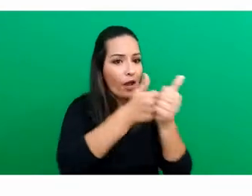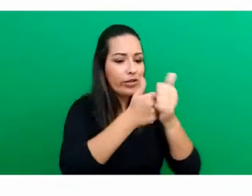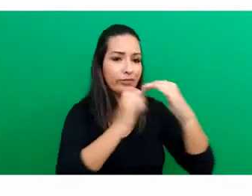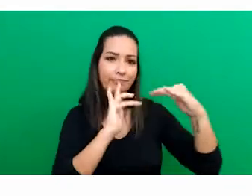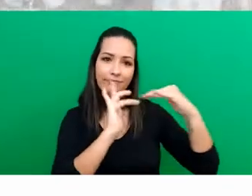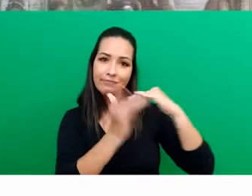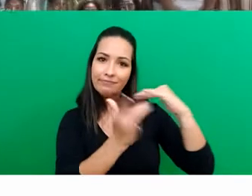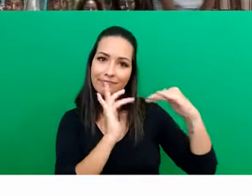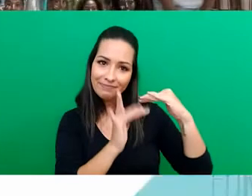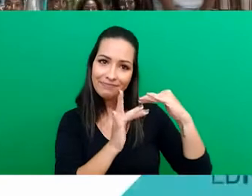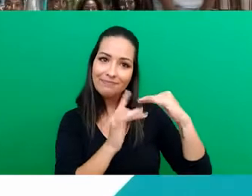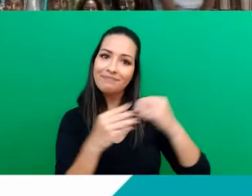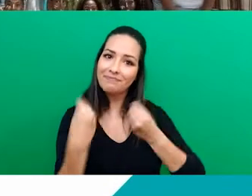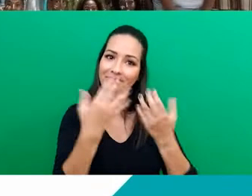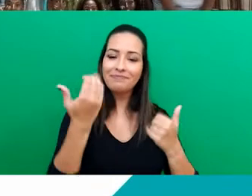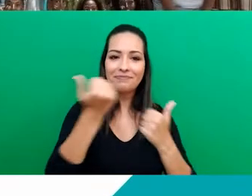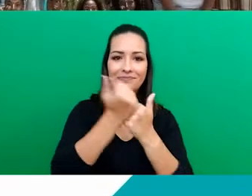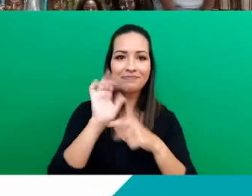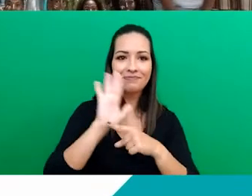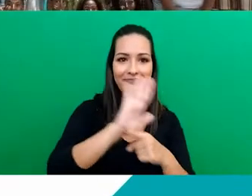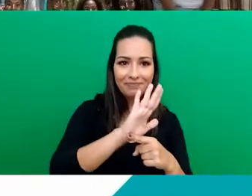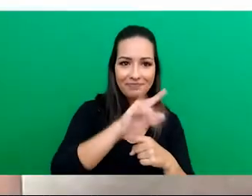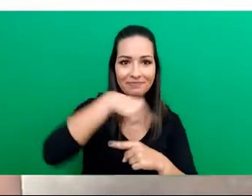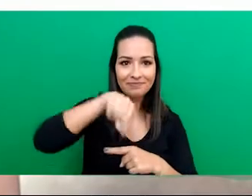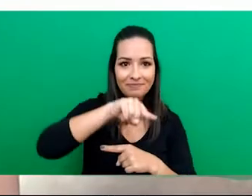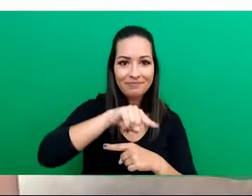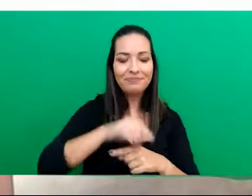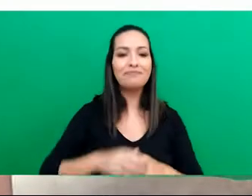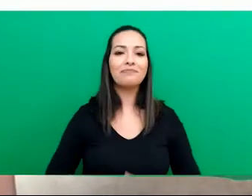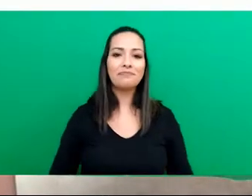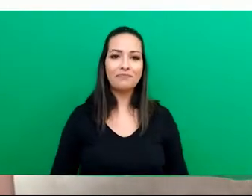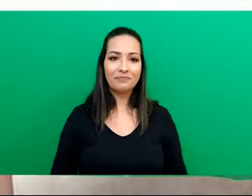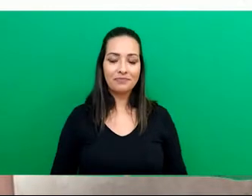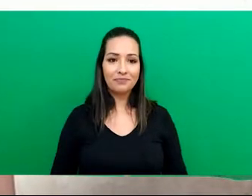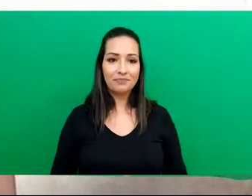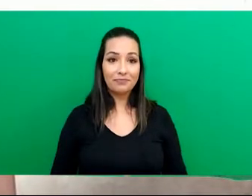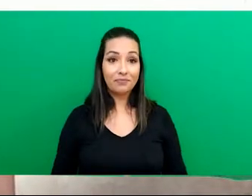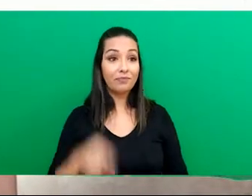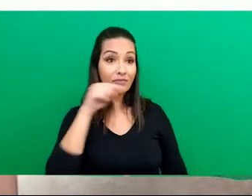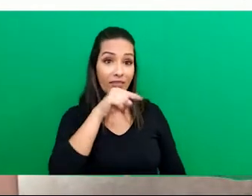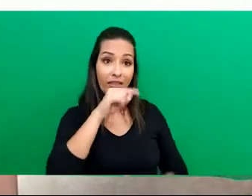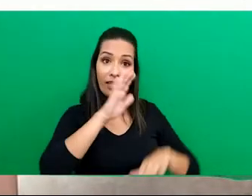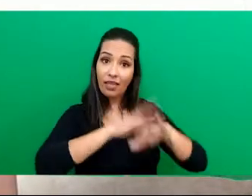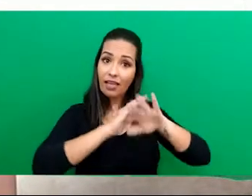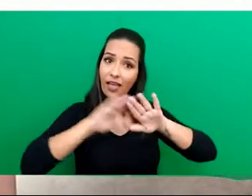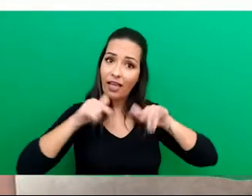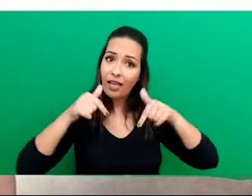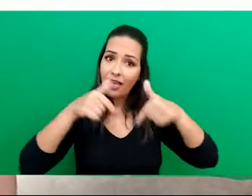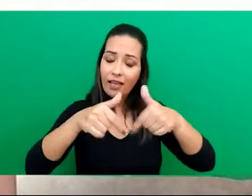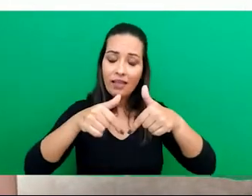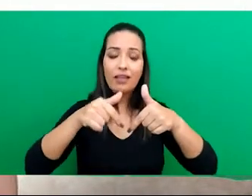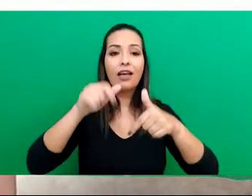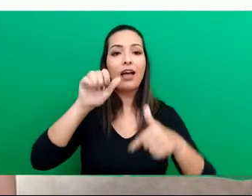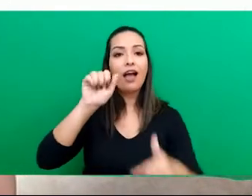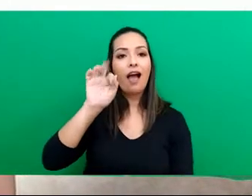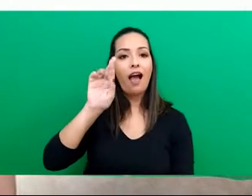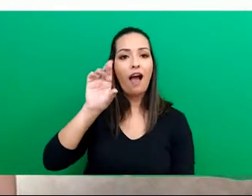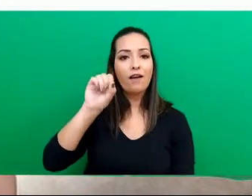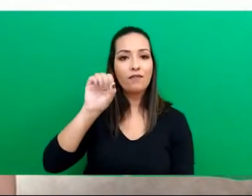Acompanhe as nossas ações nas mídias sociais e contribua com a iniciativa. Essa ação da Afrotec é de suma importância,